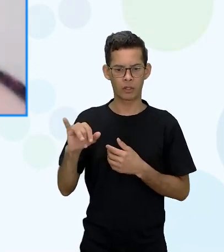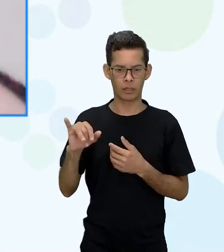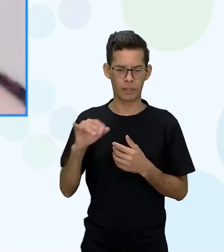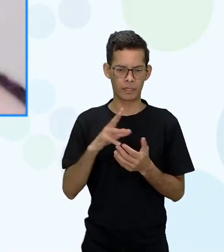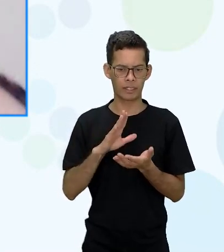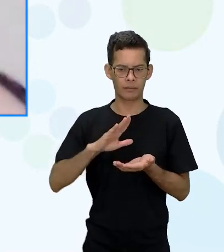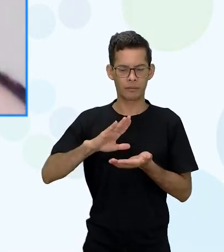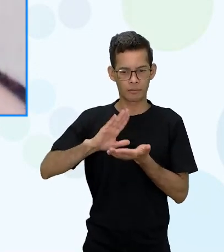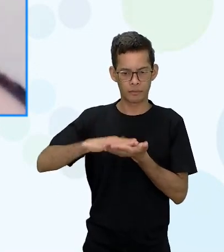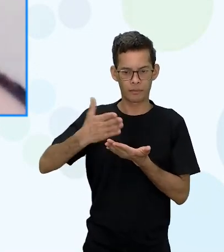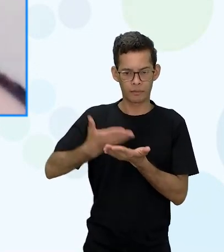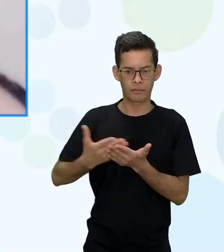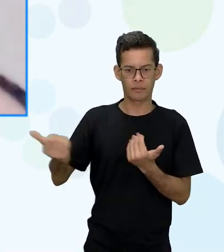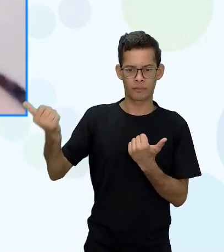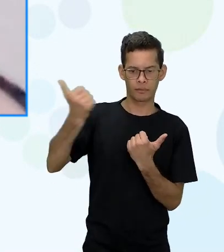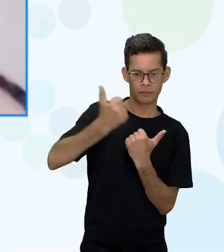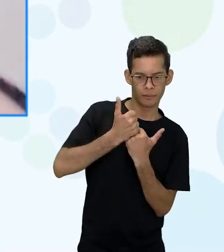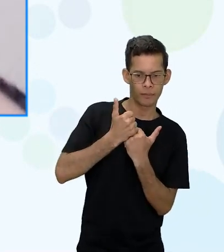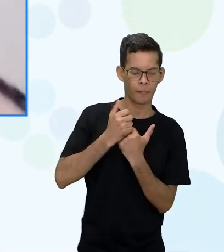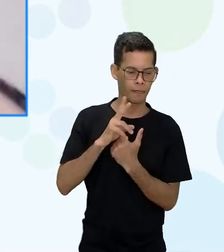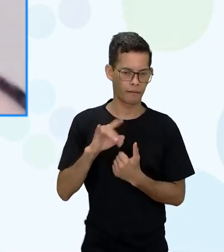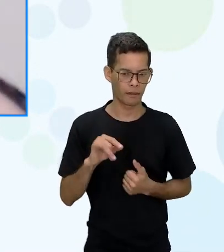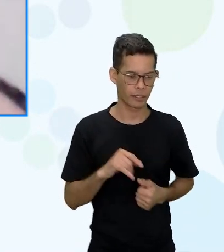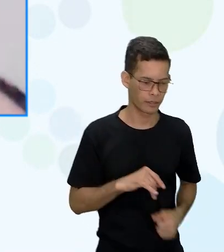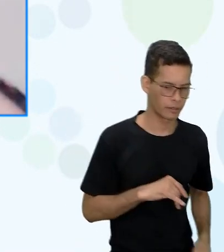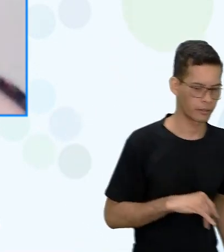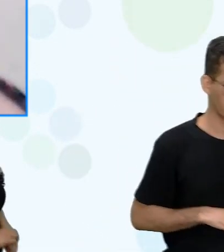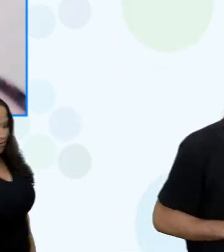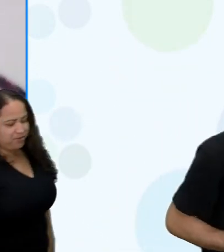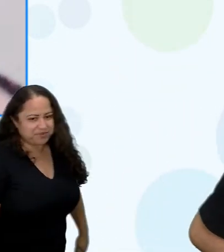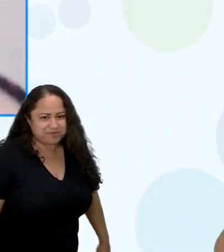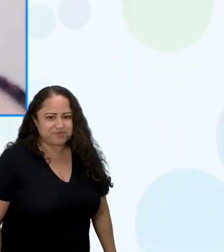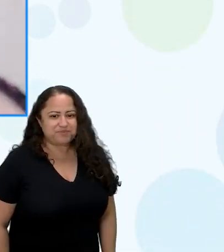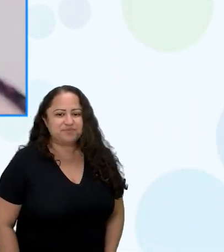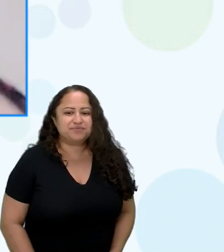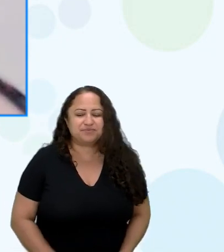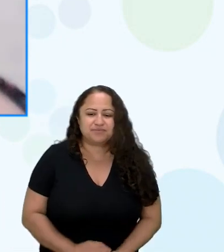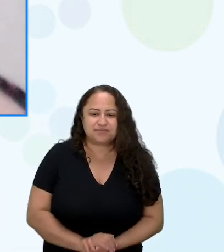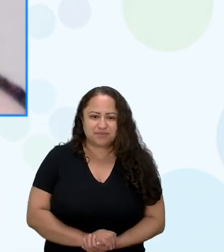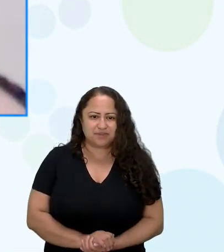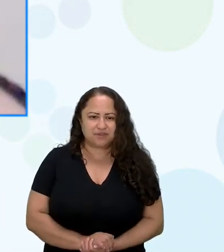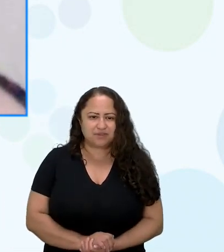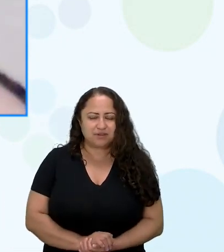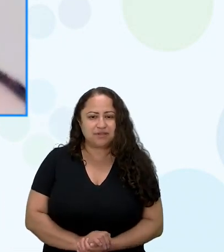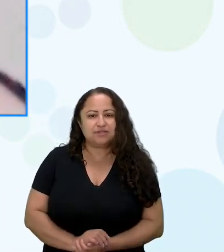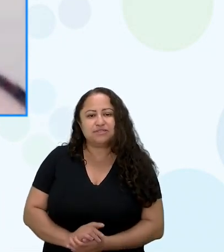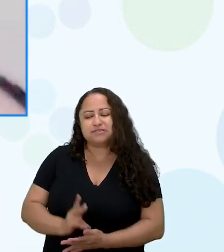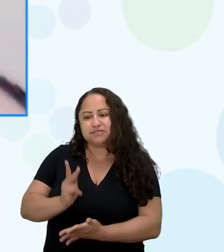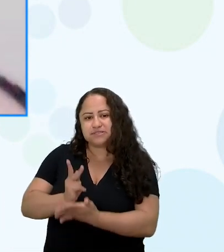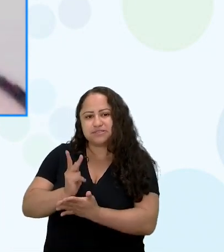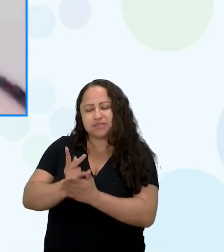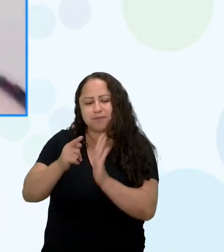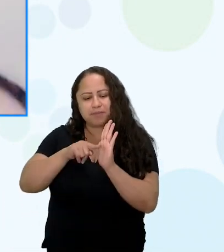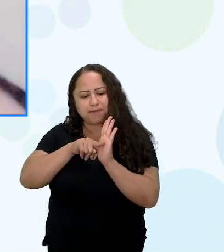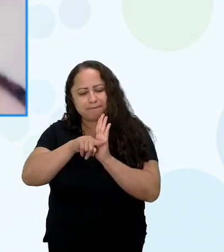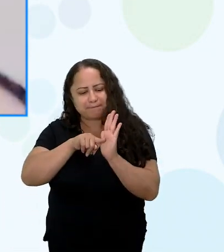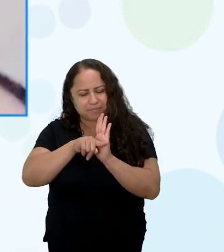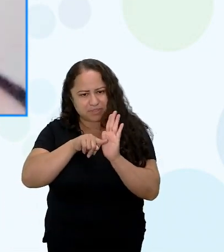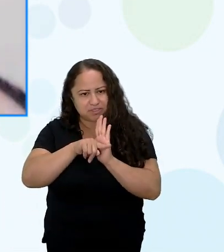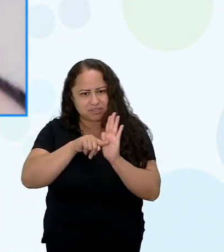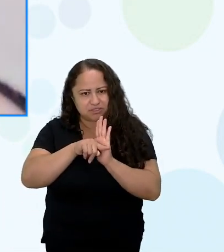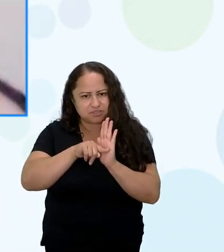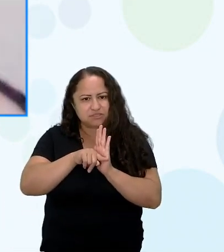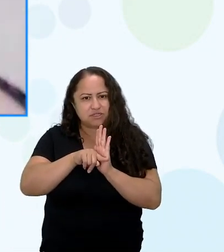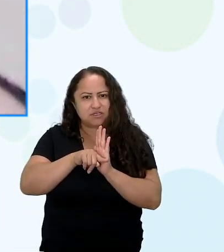africana. E ela sempre está pesquisando sobre livros assim, assumiu o